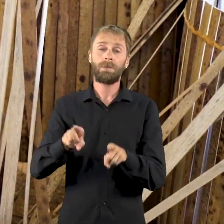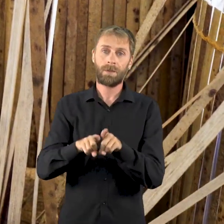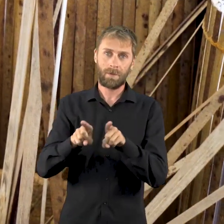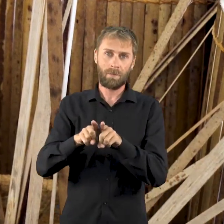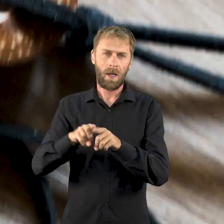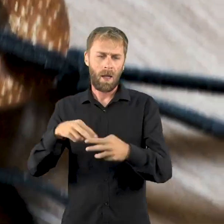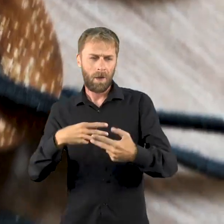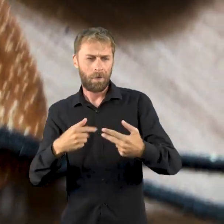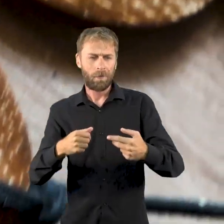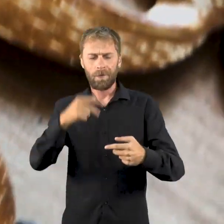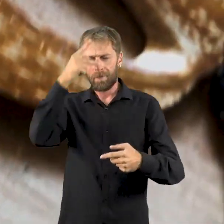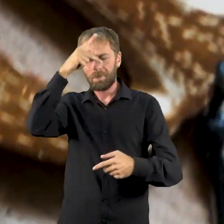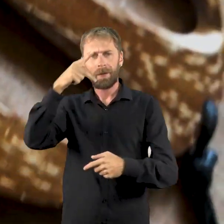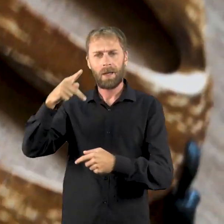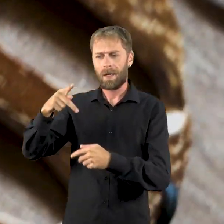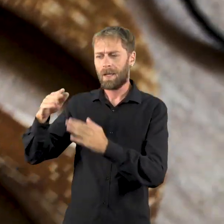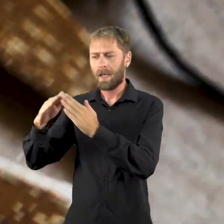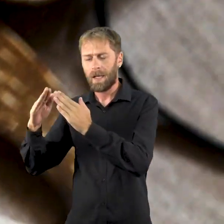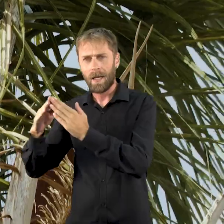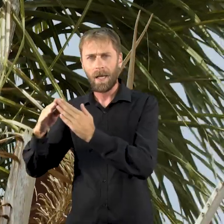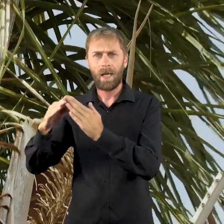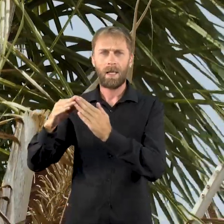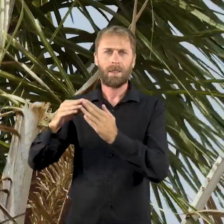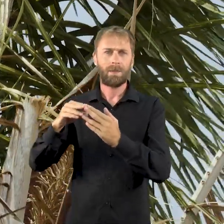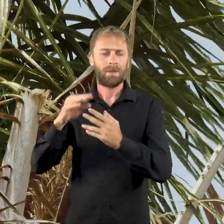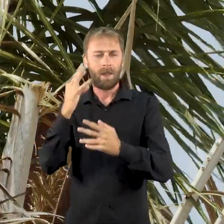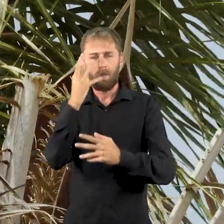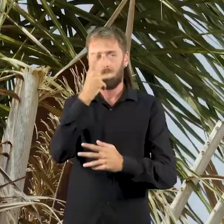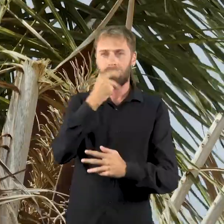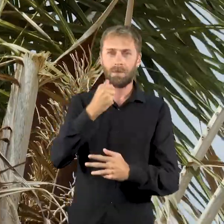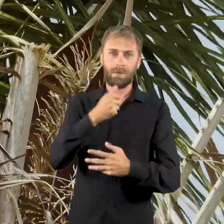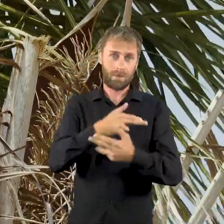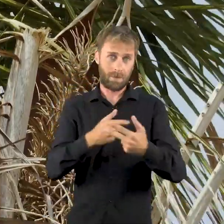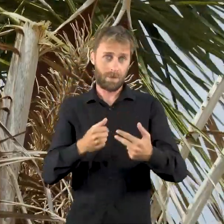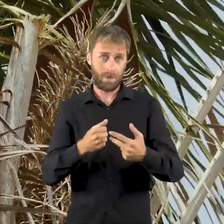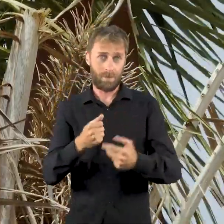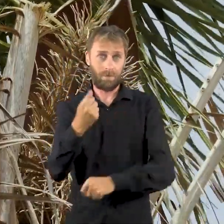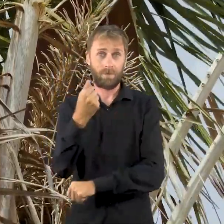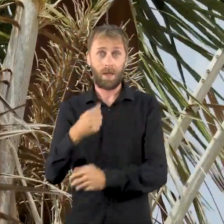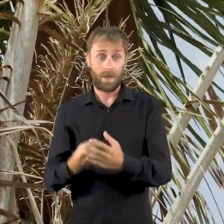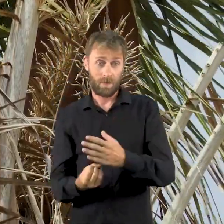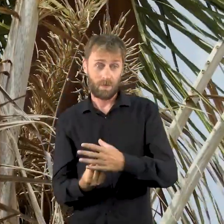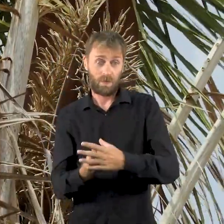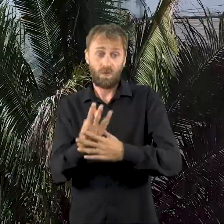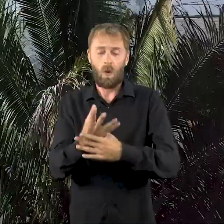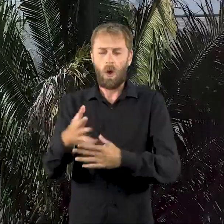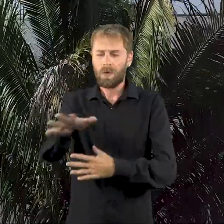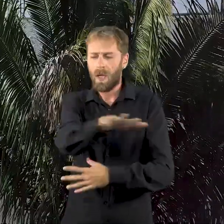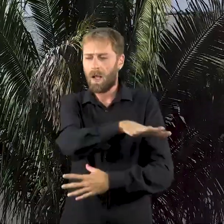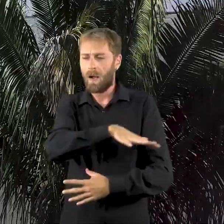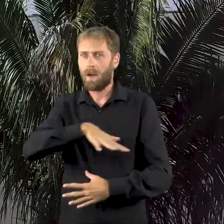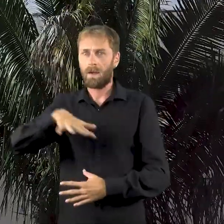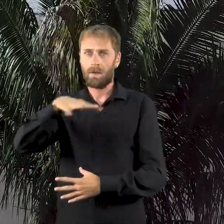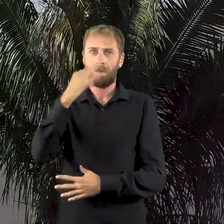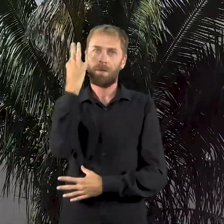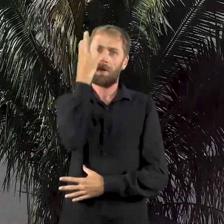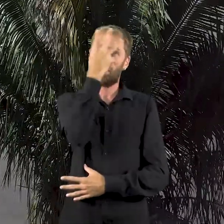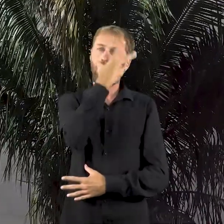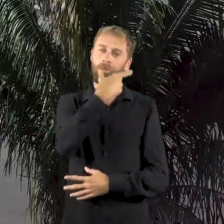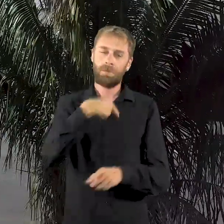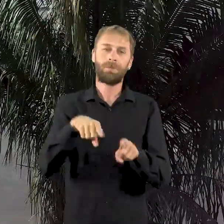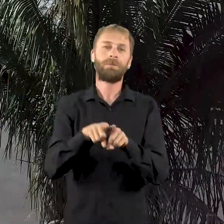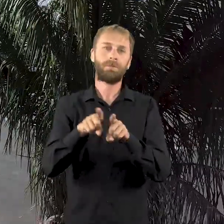utensílios domésticos e biojoias. A espécie, que nasce com facilidade pelos campos, embeleza espaços